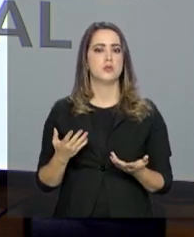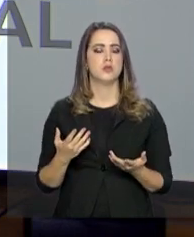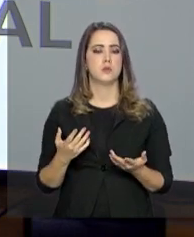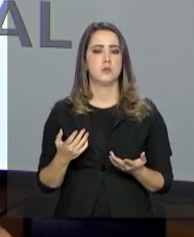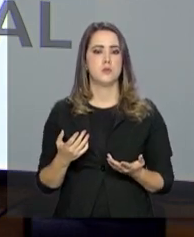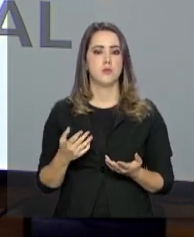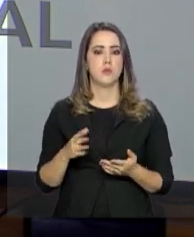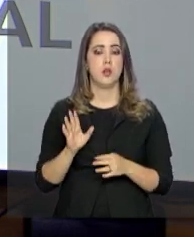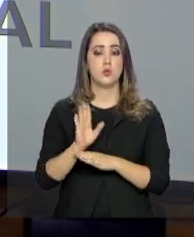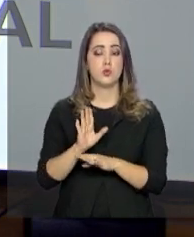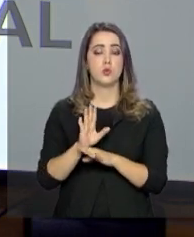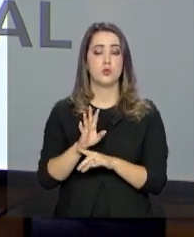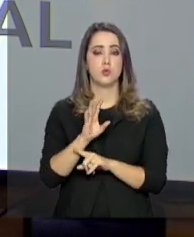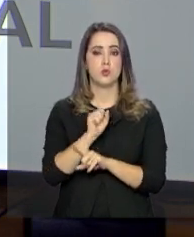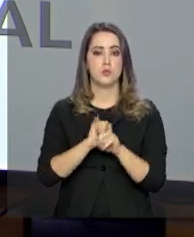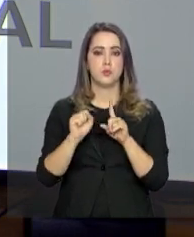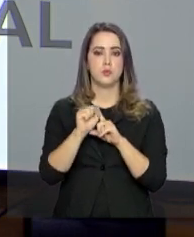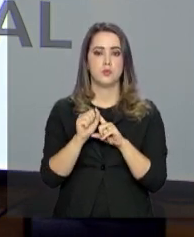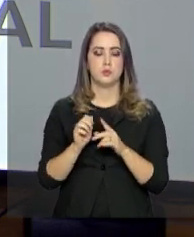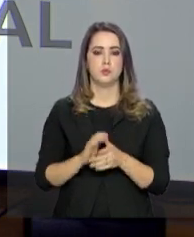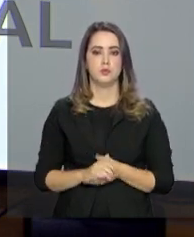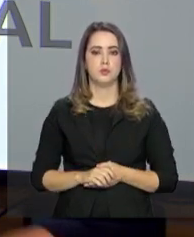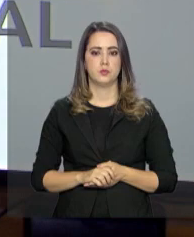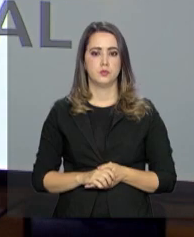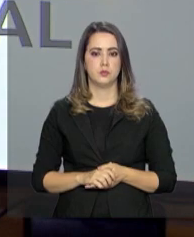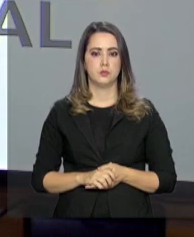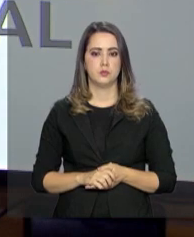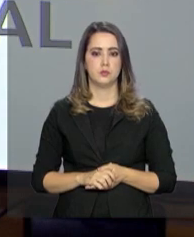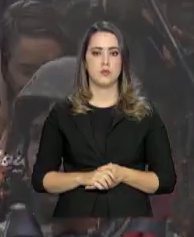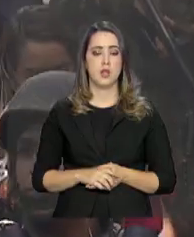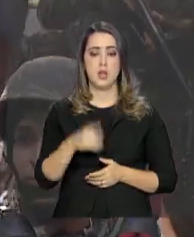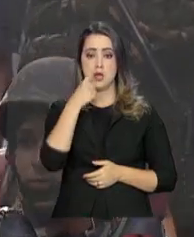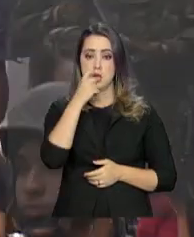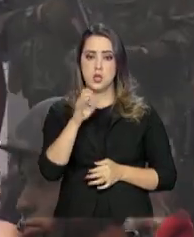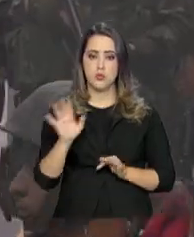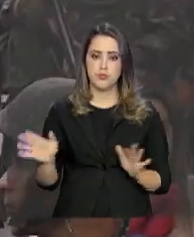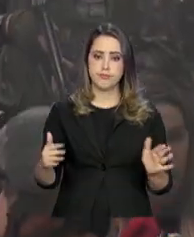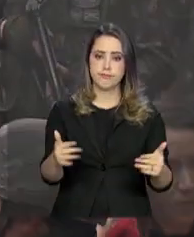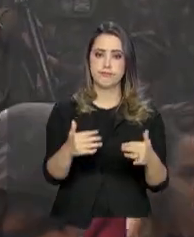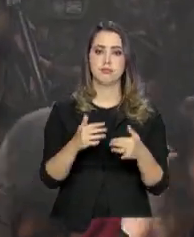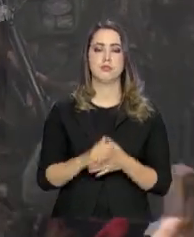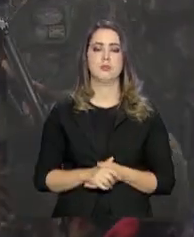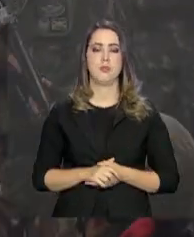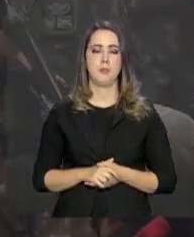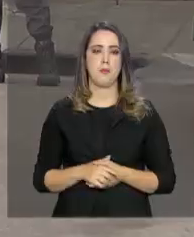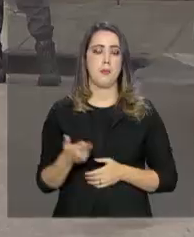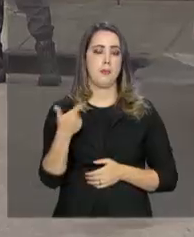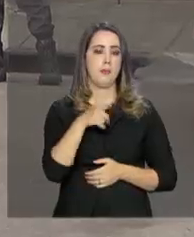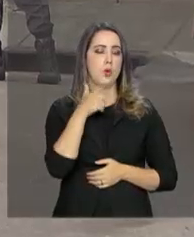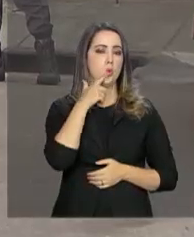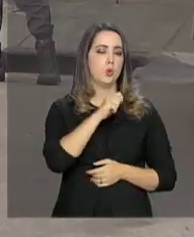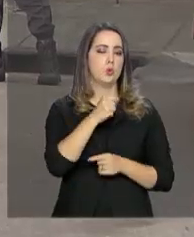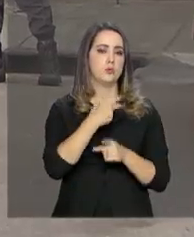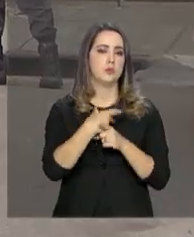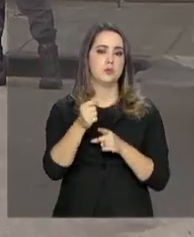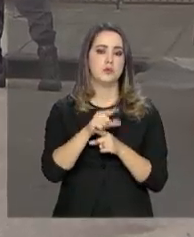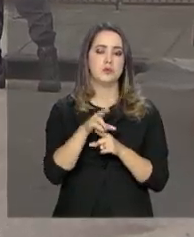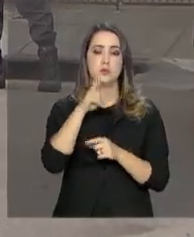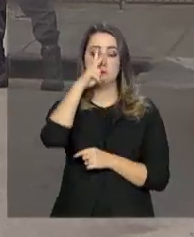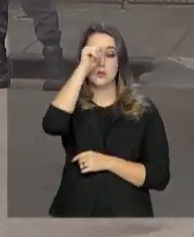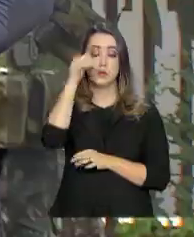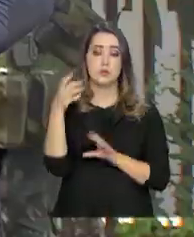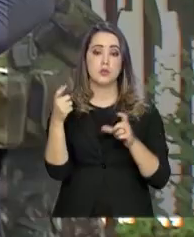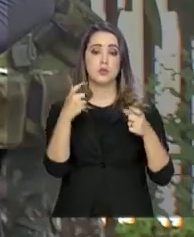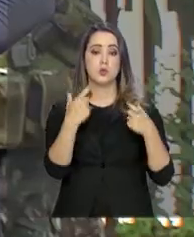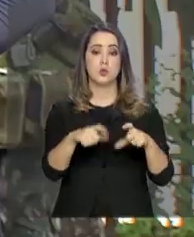da assistência social, coleta de lixo. Outra conquista da intervenção até aqui foi o fortalecimento das